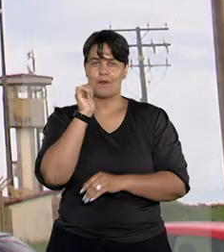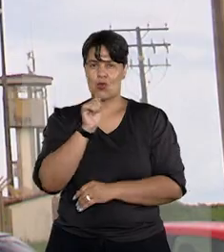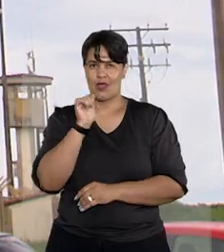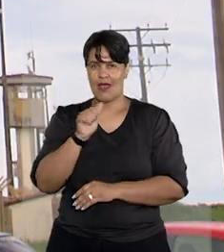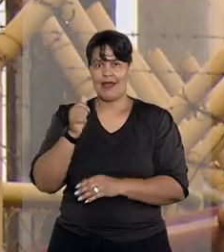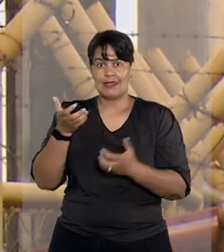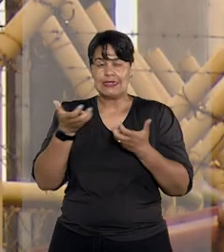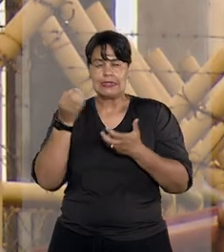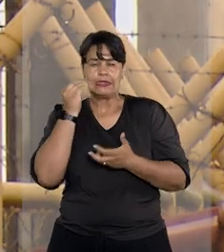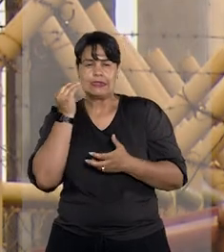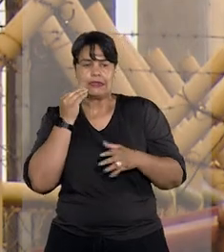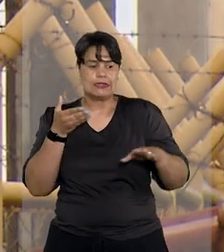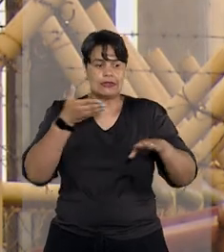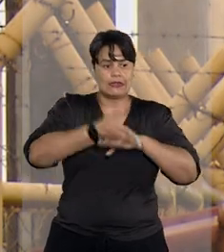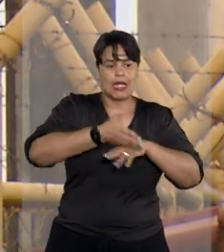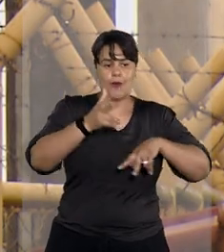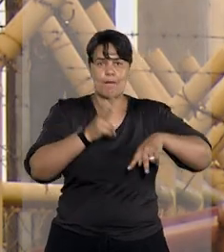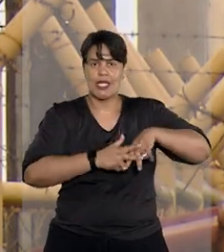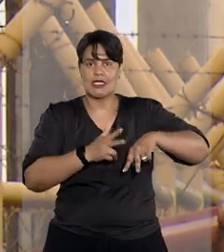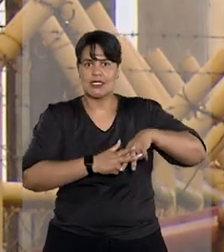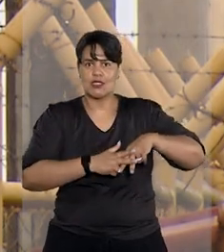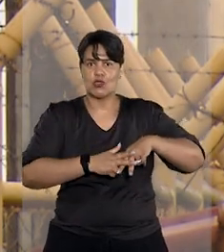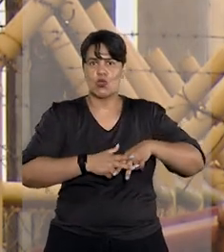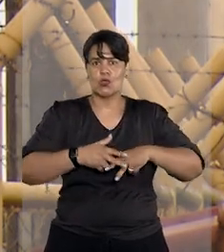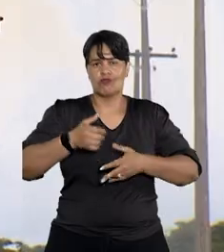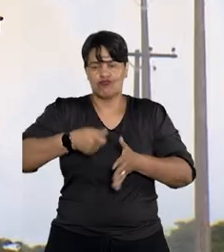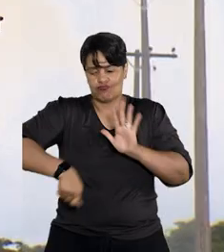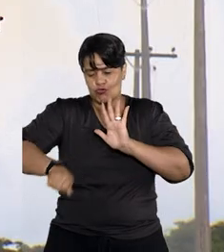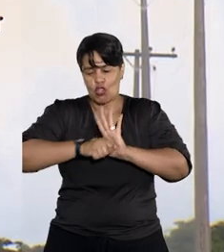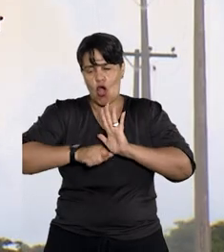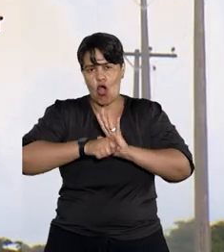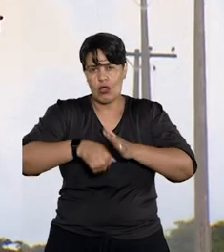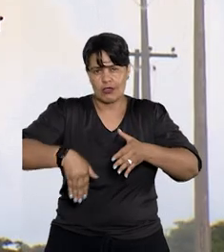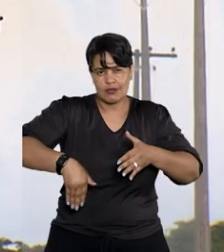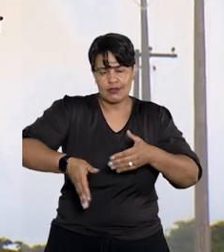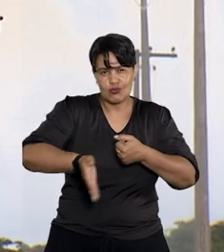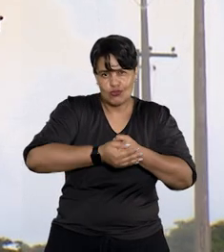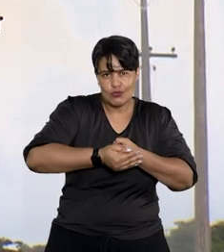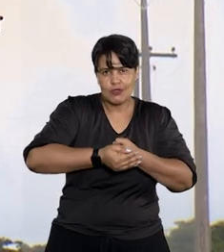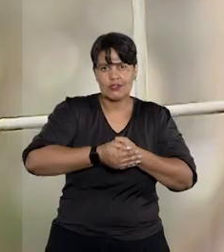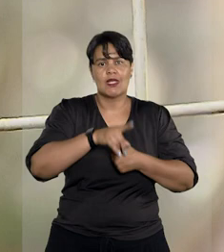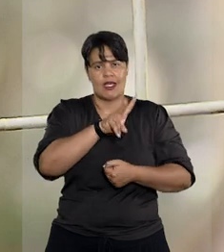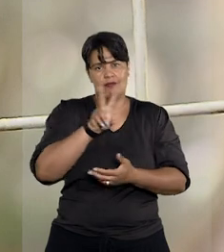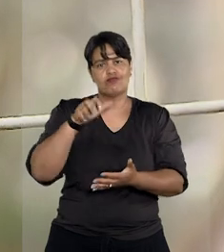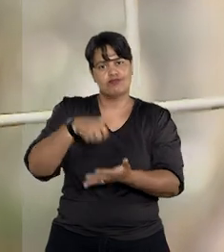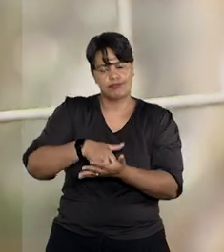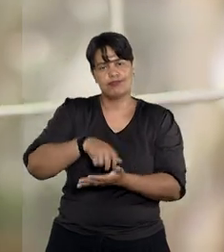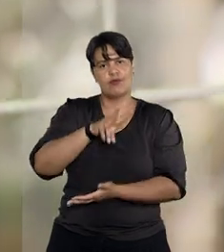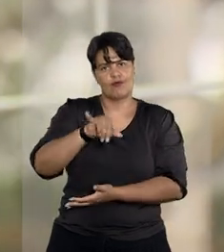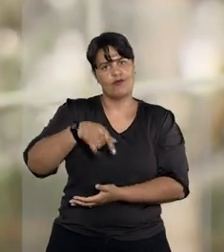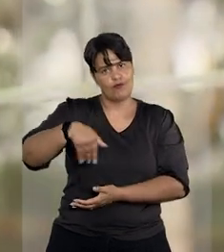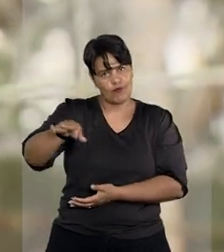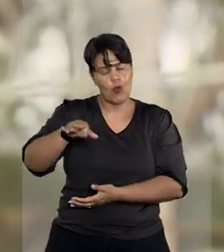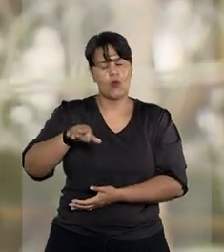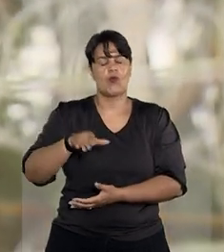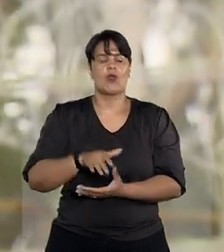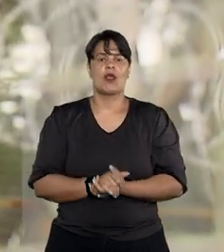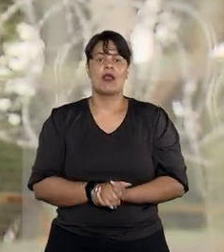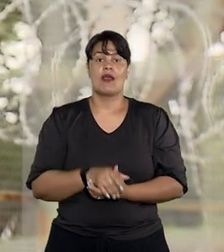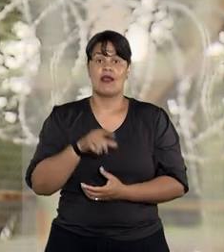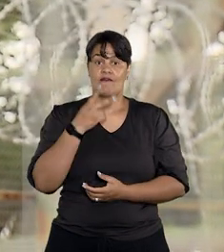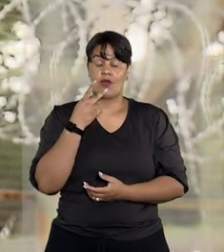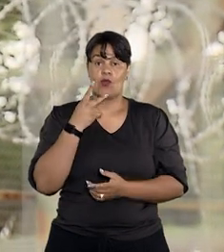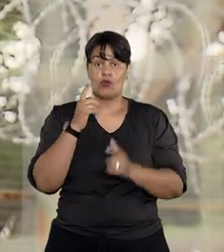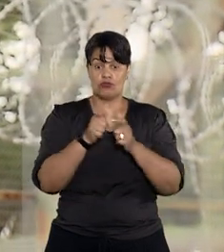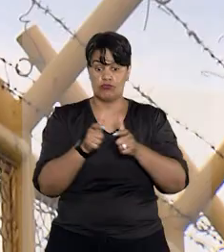que tentou ingressar com drogas no presídio foi condenada em primeira instância pelo crime de tráfico. A sentença aplicou a causa